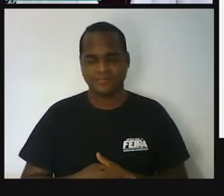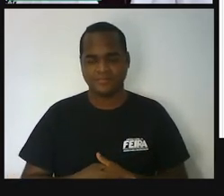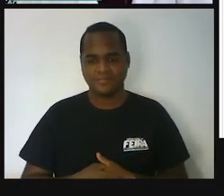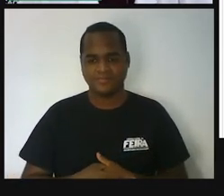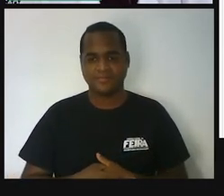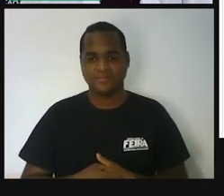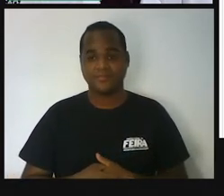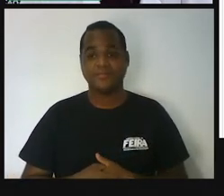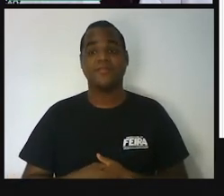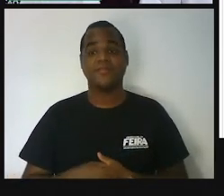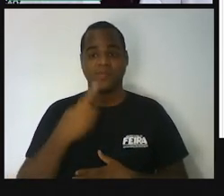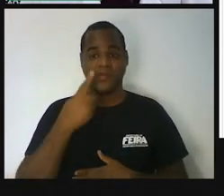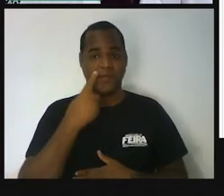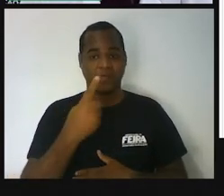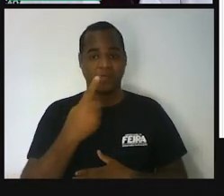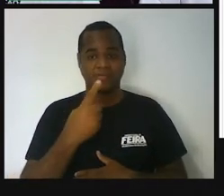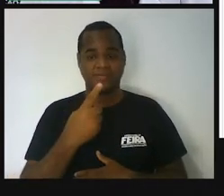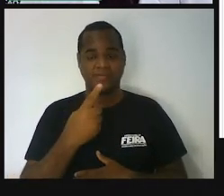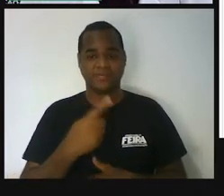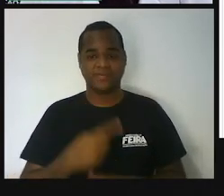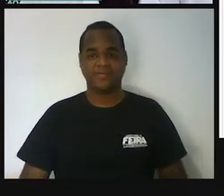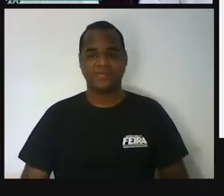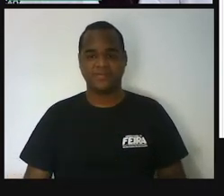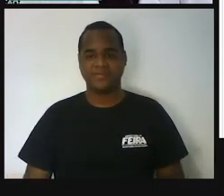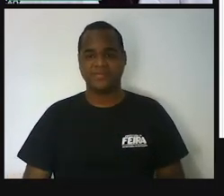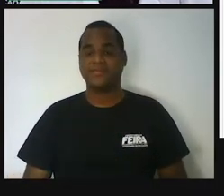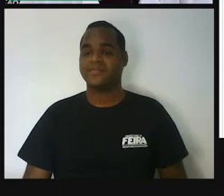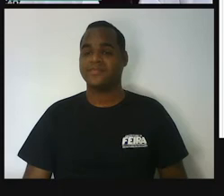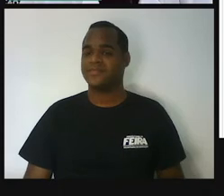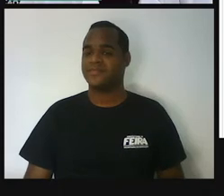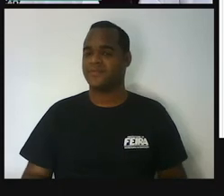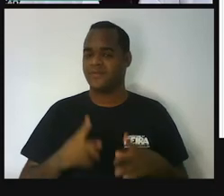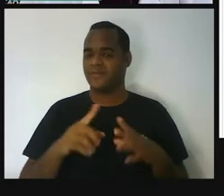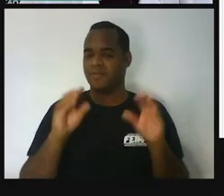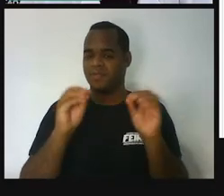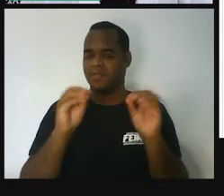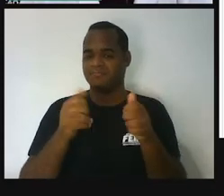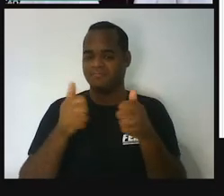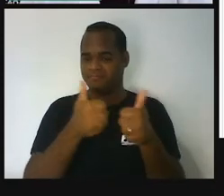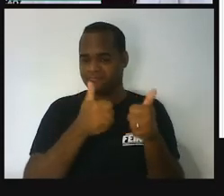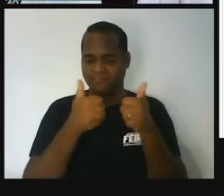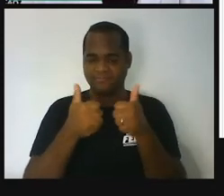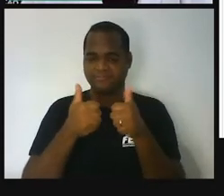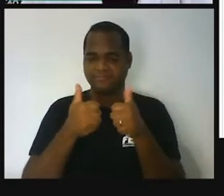Olha só. Vou ligar daqui até aqui embaixo.